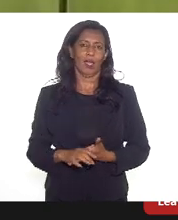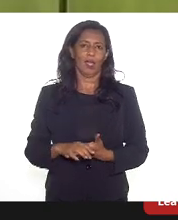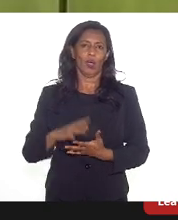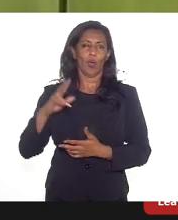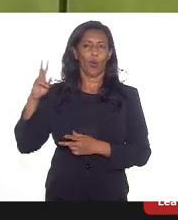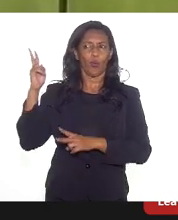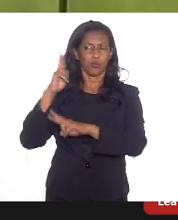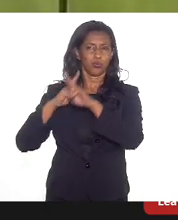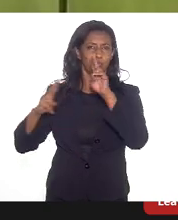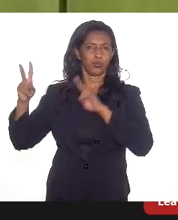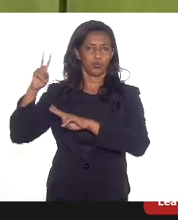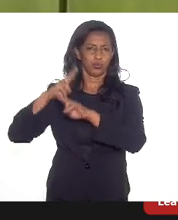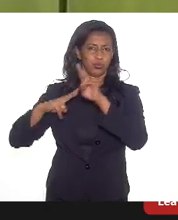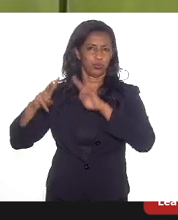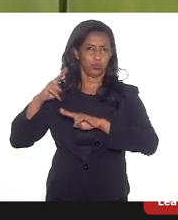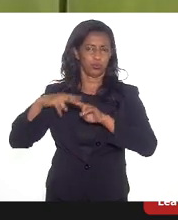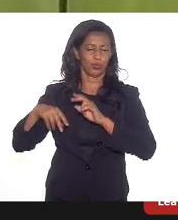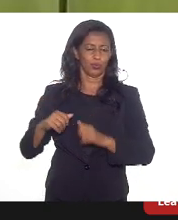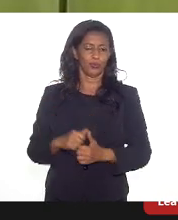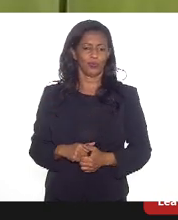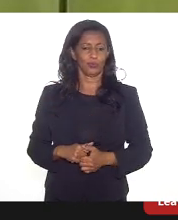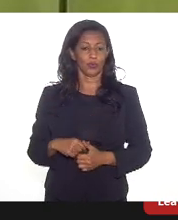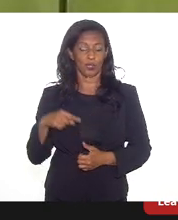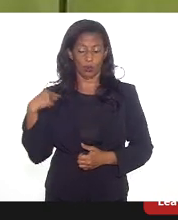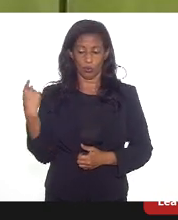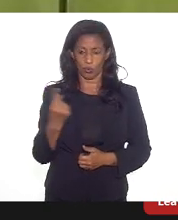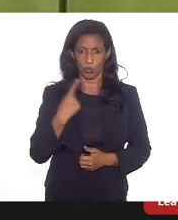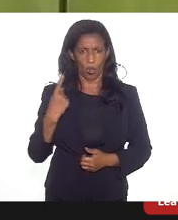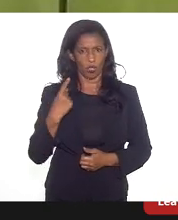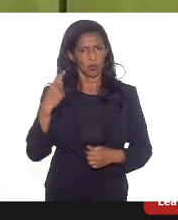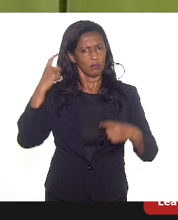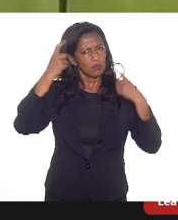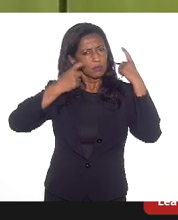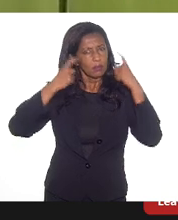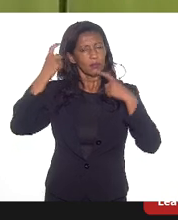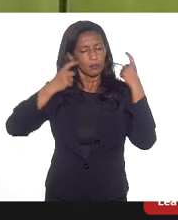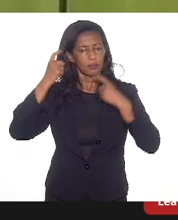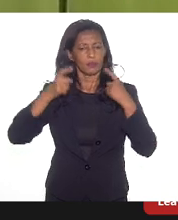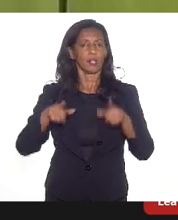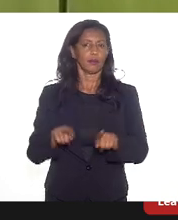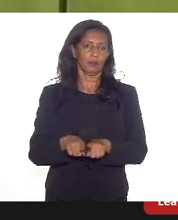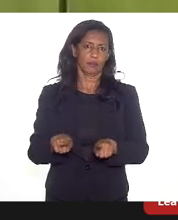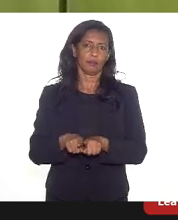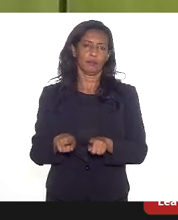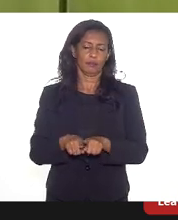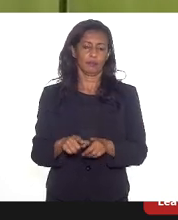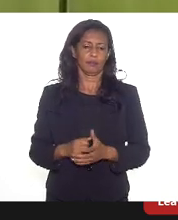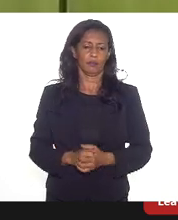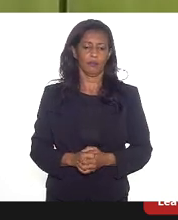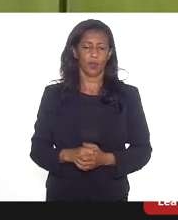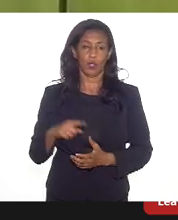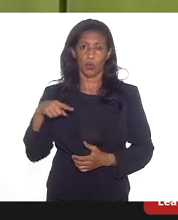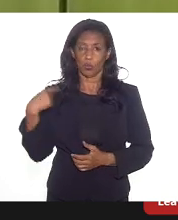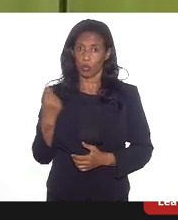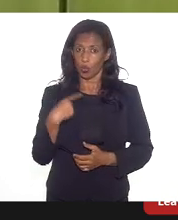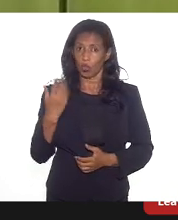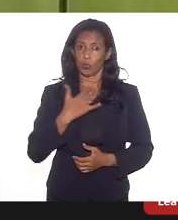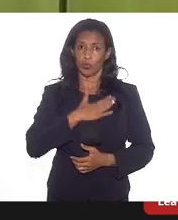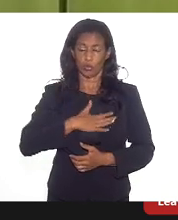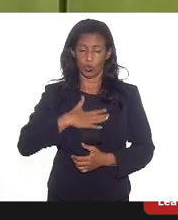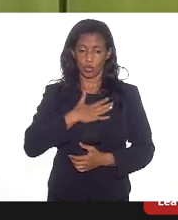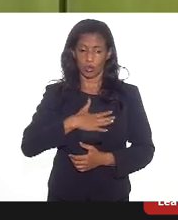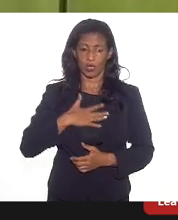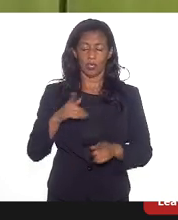eólica. Então, nós temos essa preocupação. Também. Nós gostaríamos até, nos